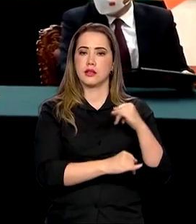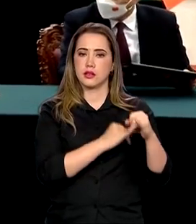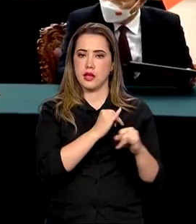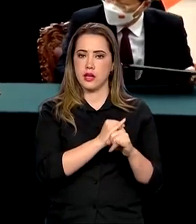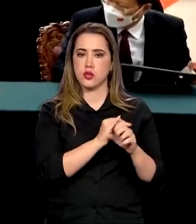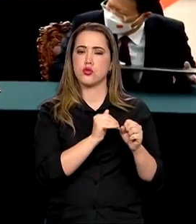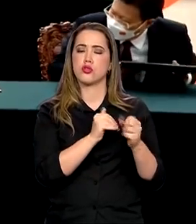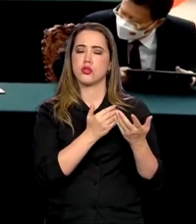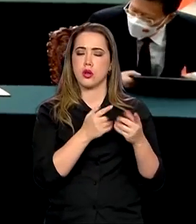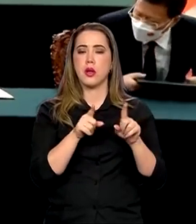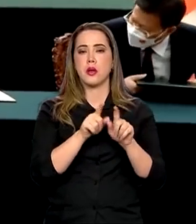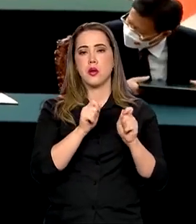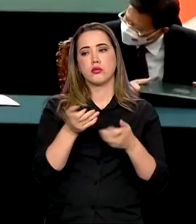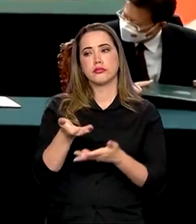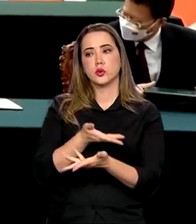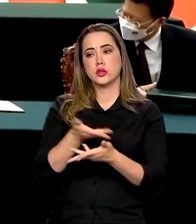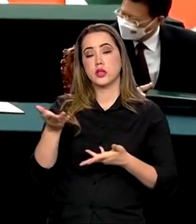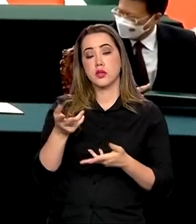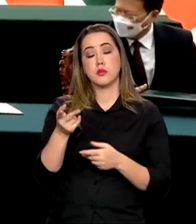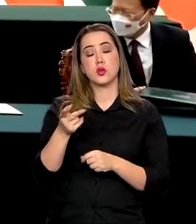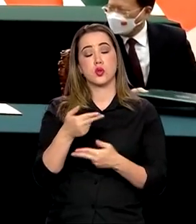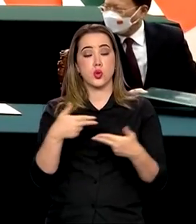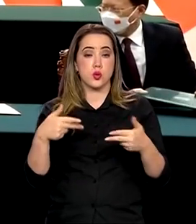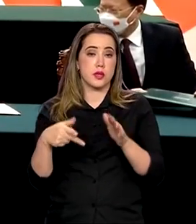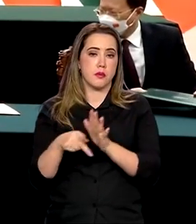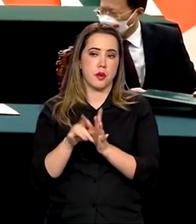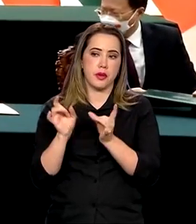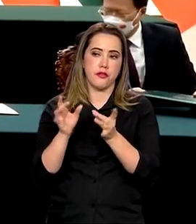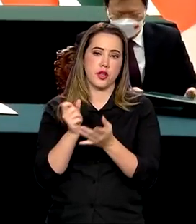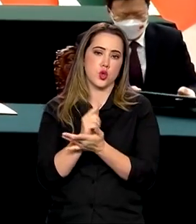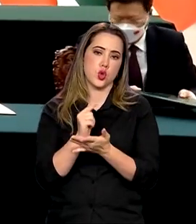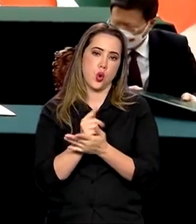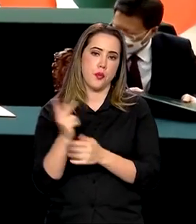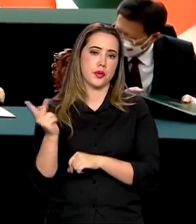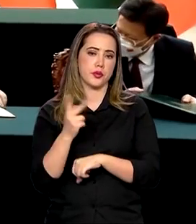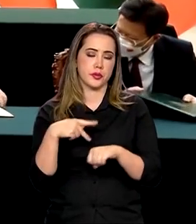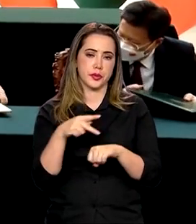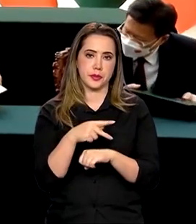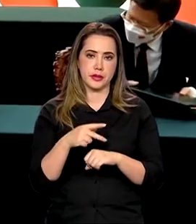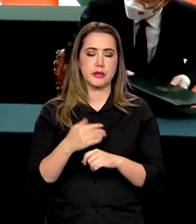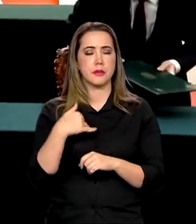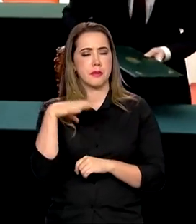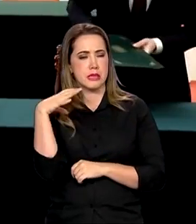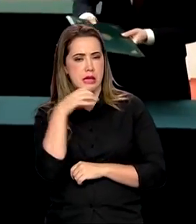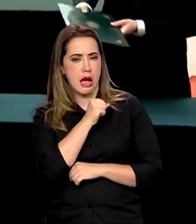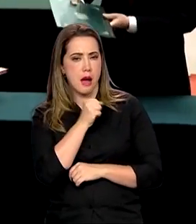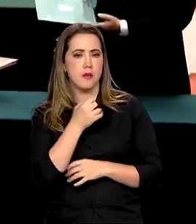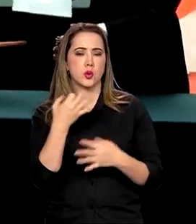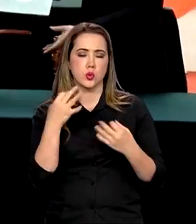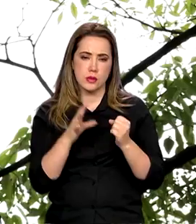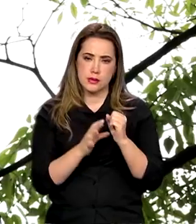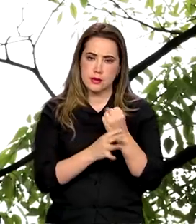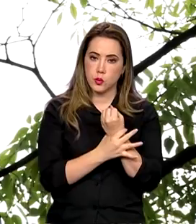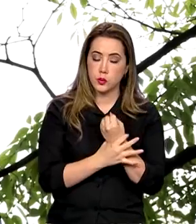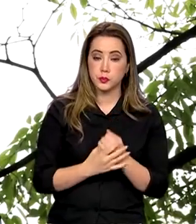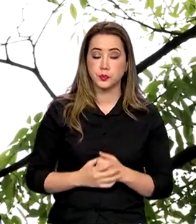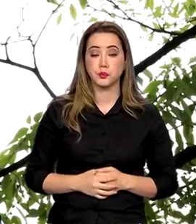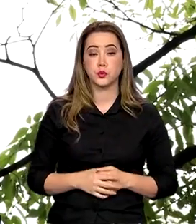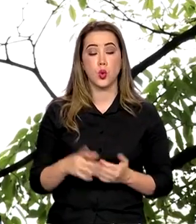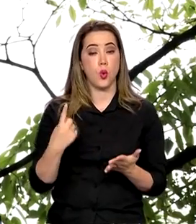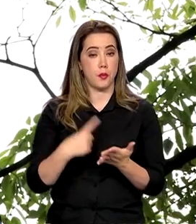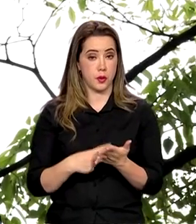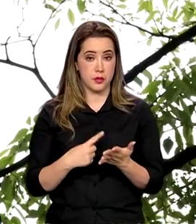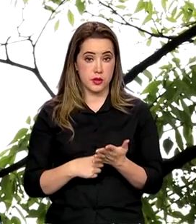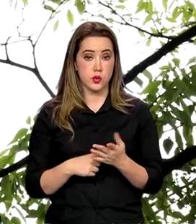e China, tornando esse comércio mais rápido e confiável. Além dos acordos governamentais, empresários